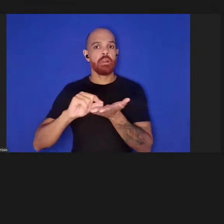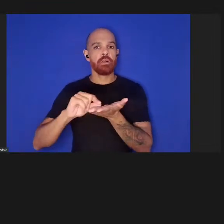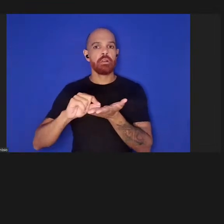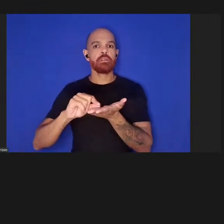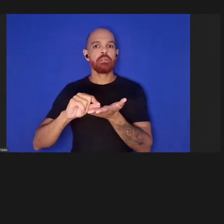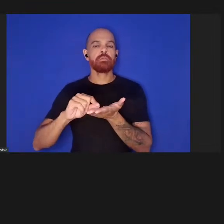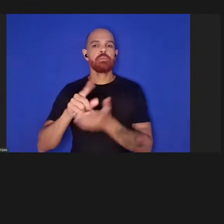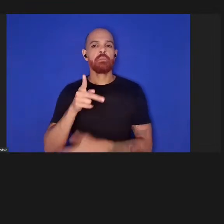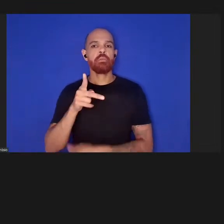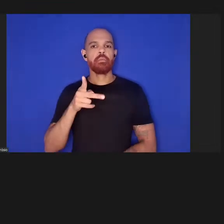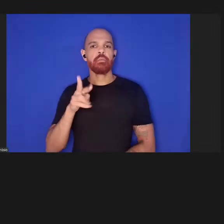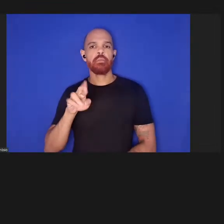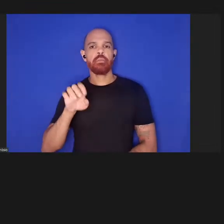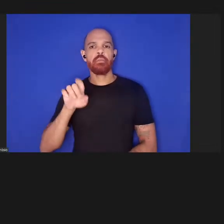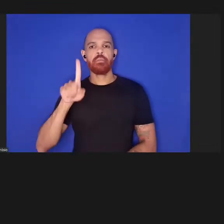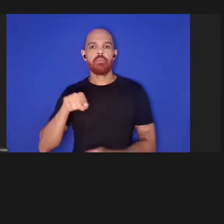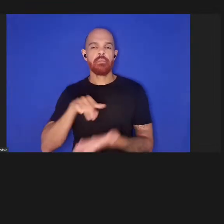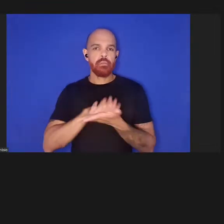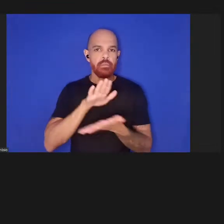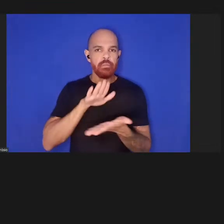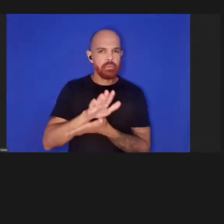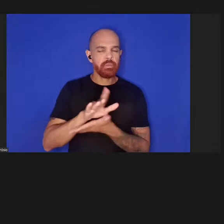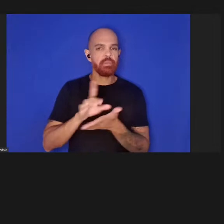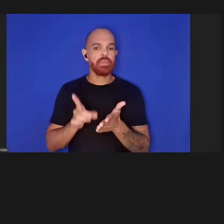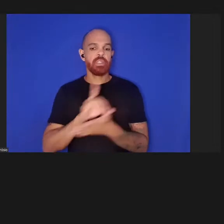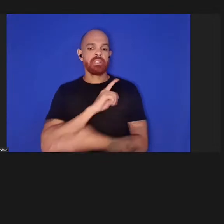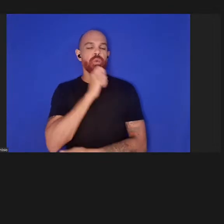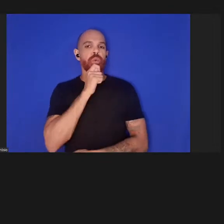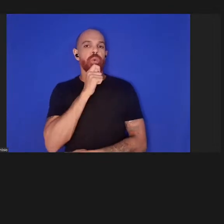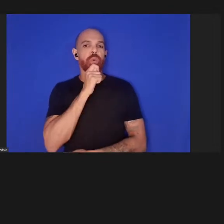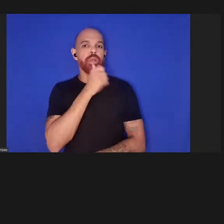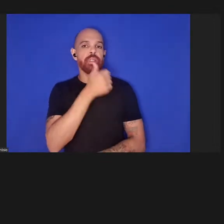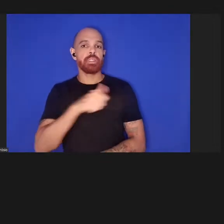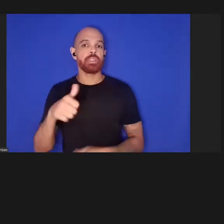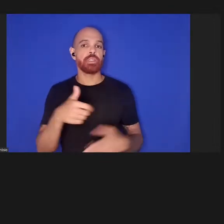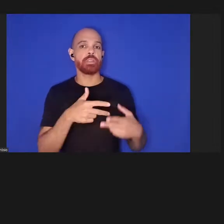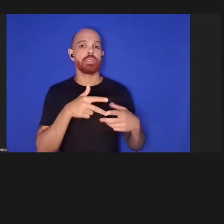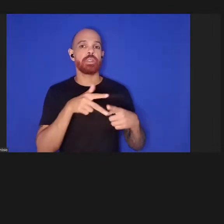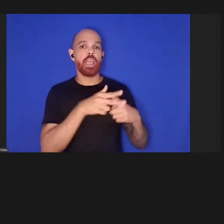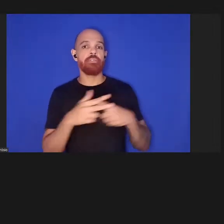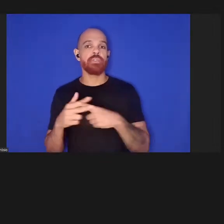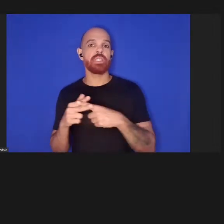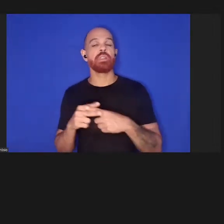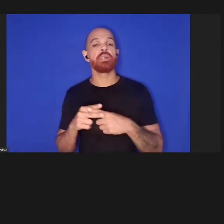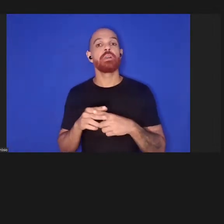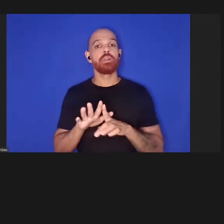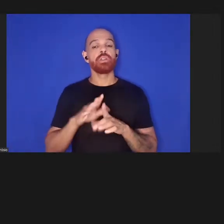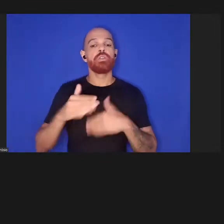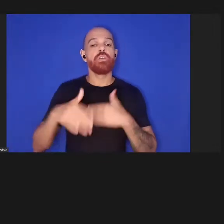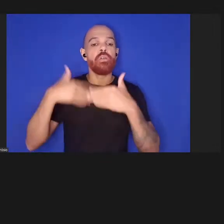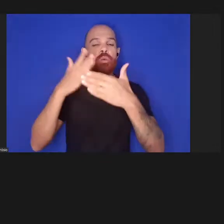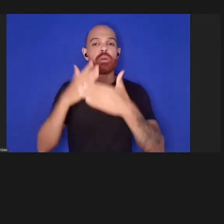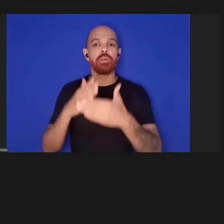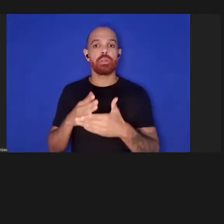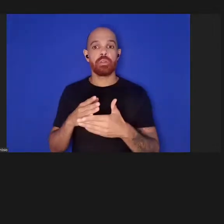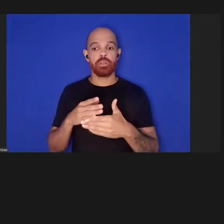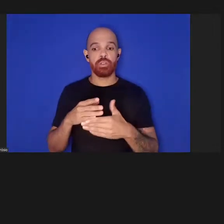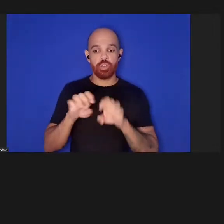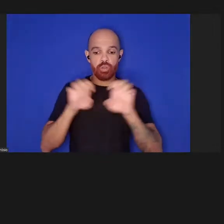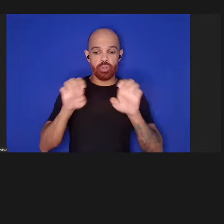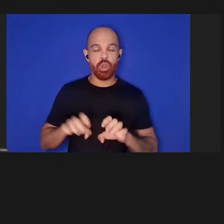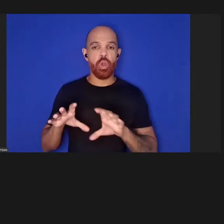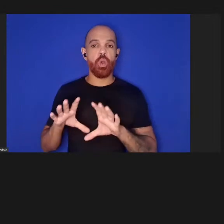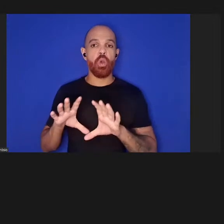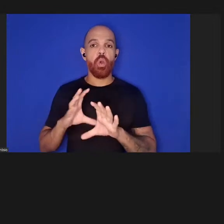-publicados, não revisados ainda. o desenvolvimento de infraestrutura para a coleta e disseminação de métodos,